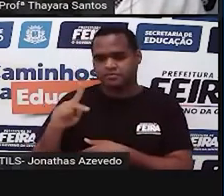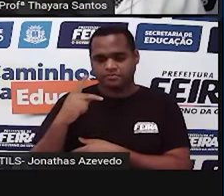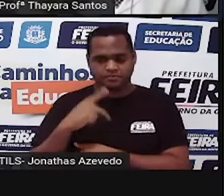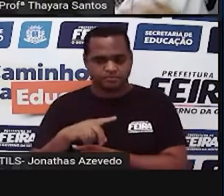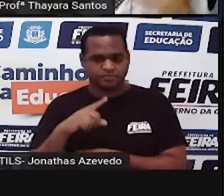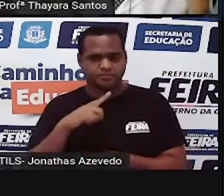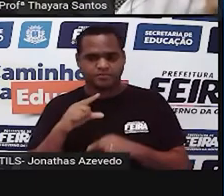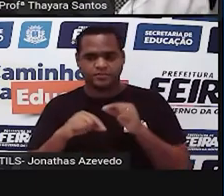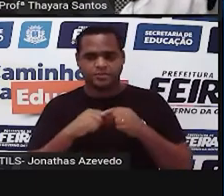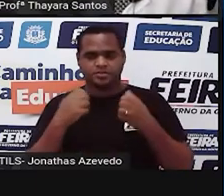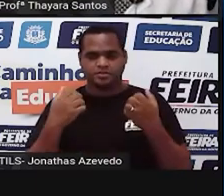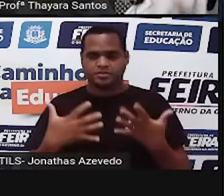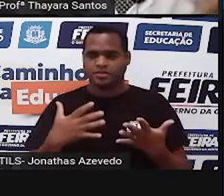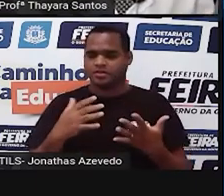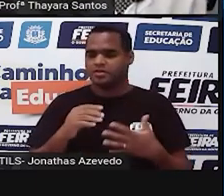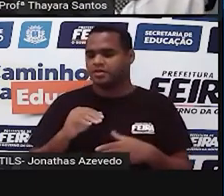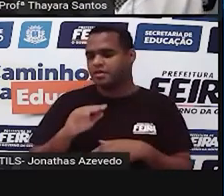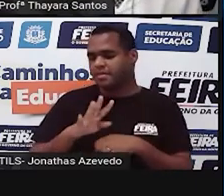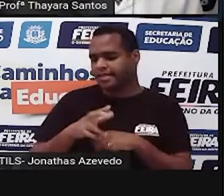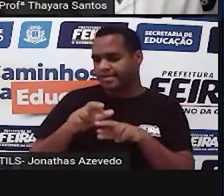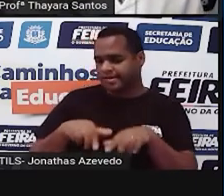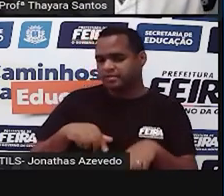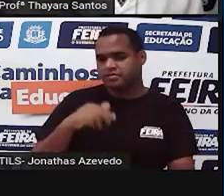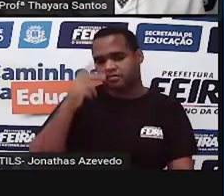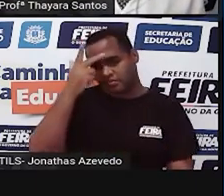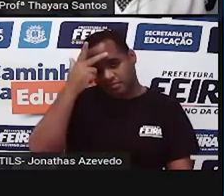bactéria ou seja o ser humano.